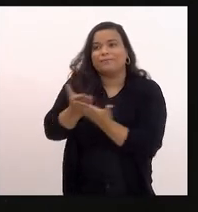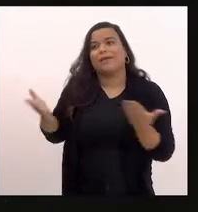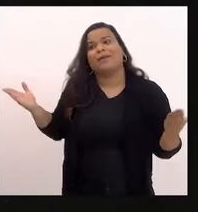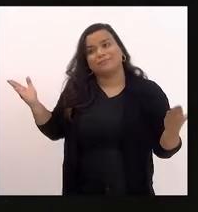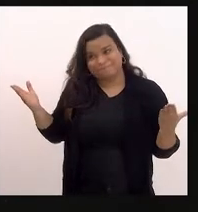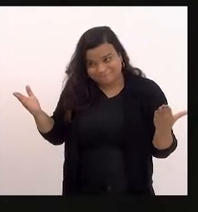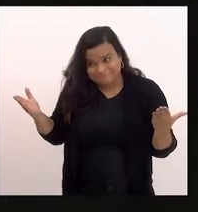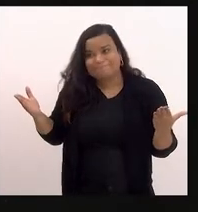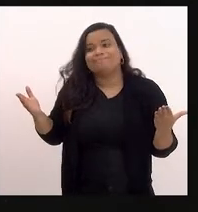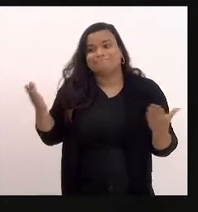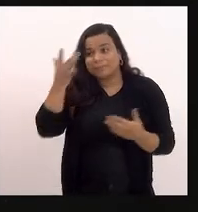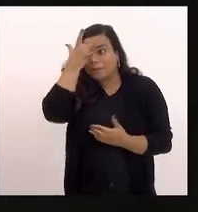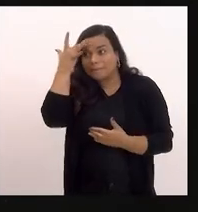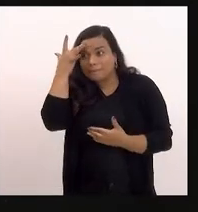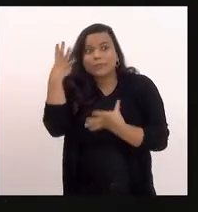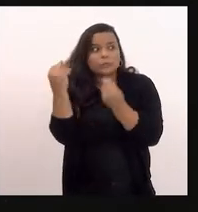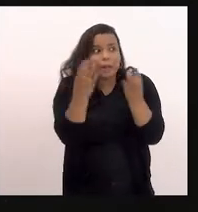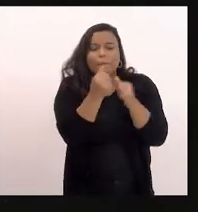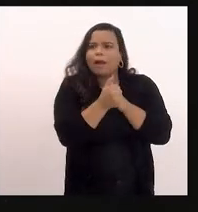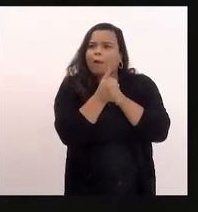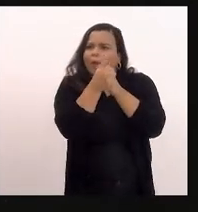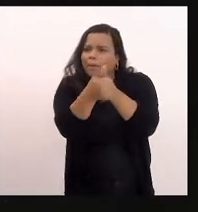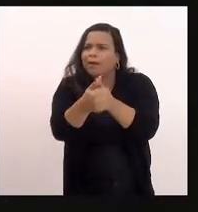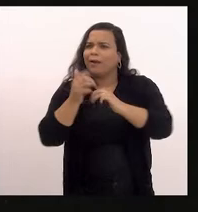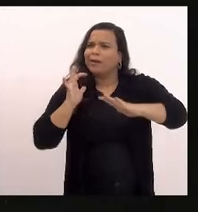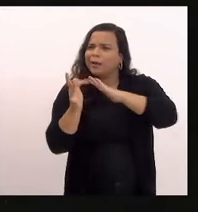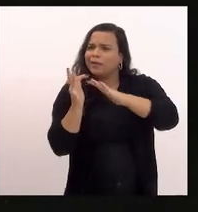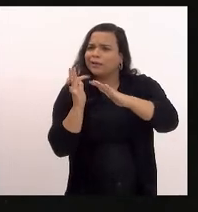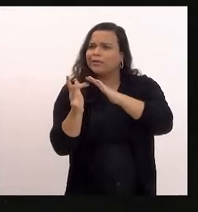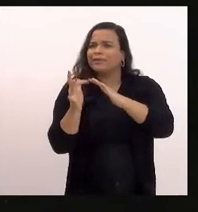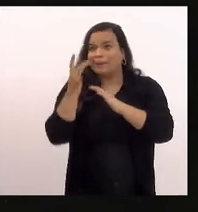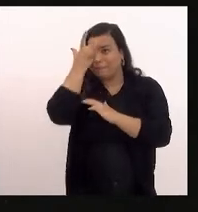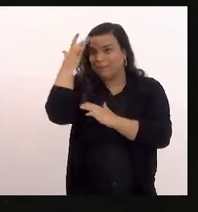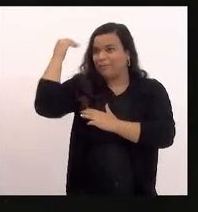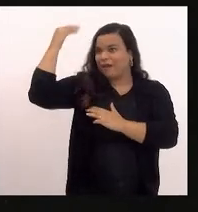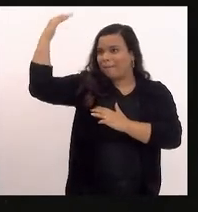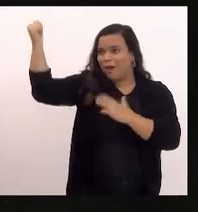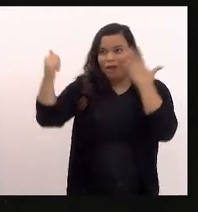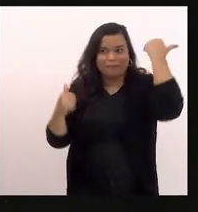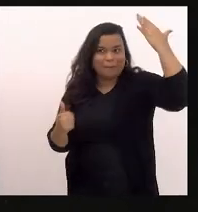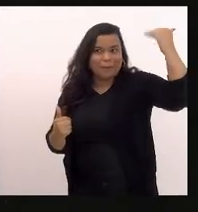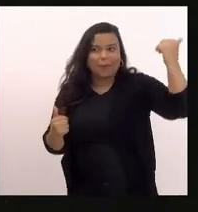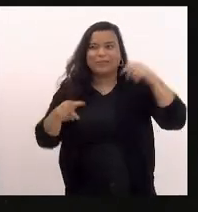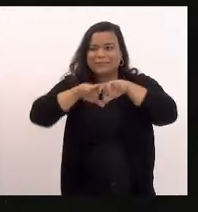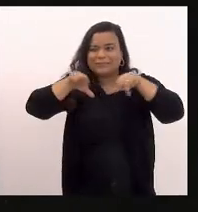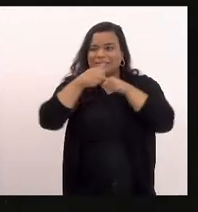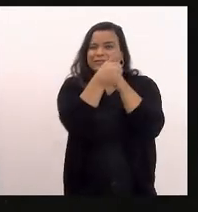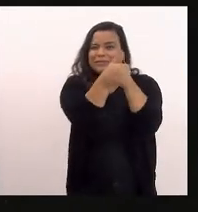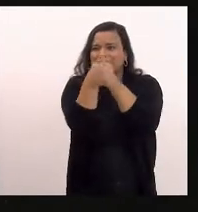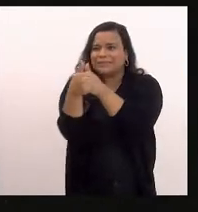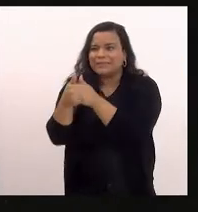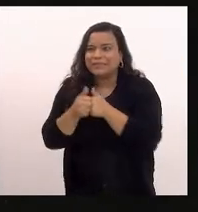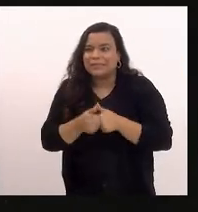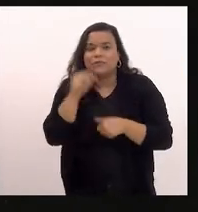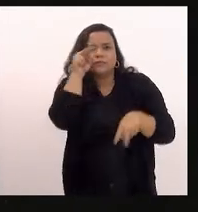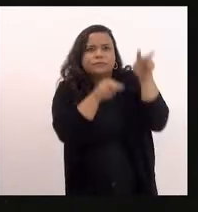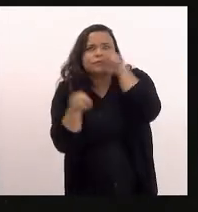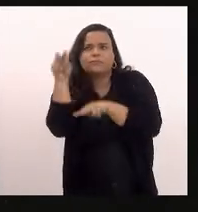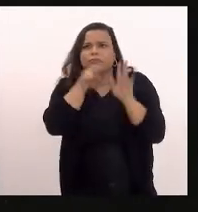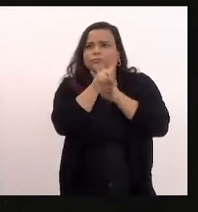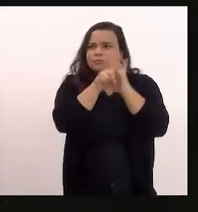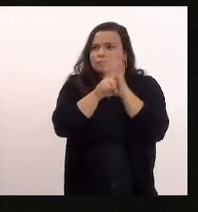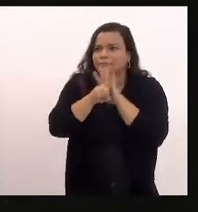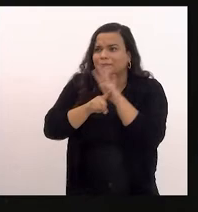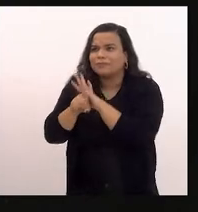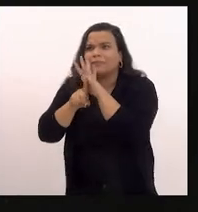que acompanham as redes sociais que acompanham as celebridades que se perdem nos momentos de análise do seu